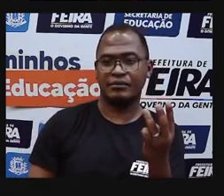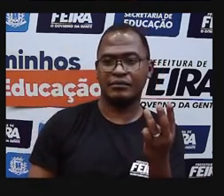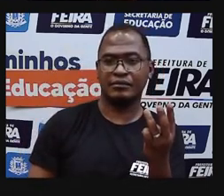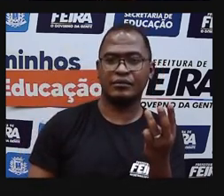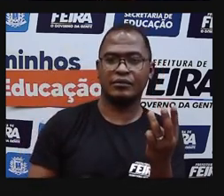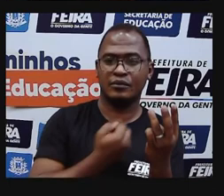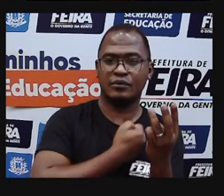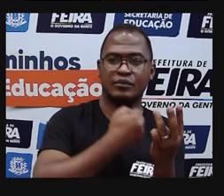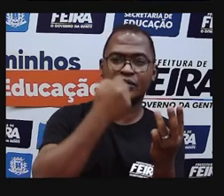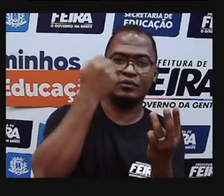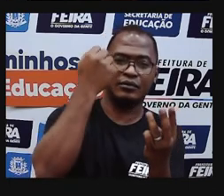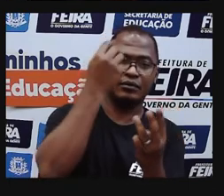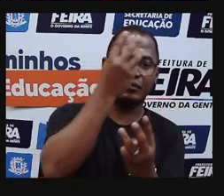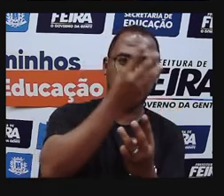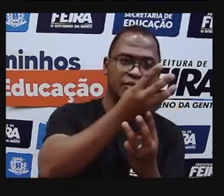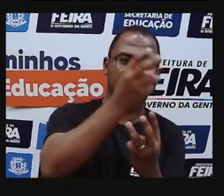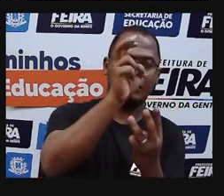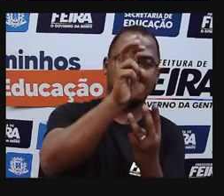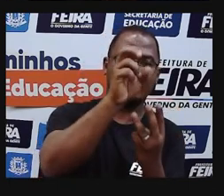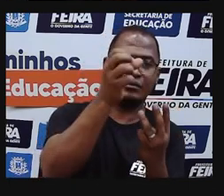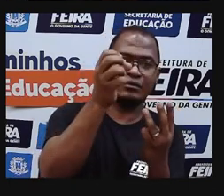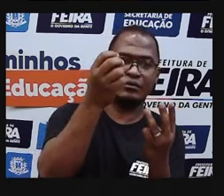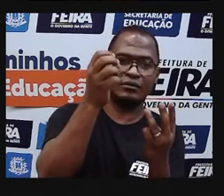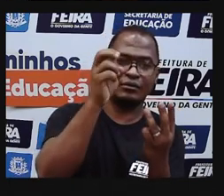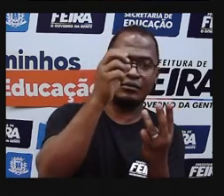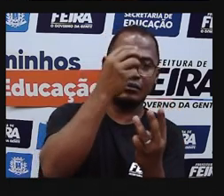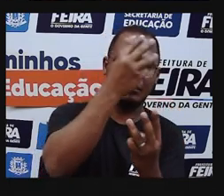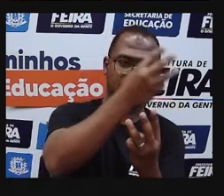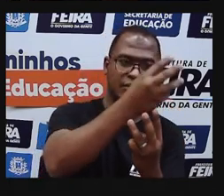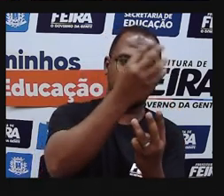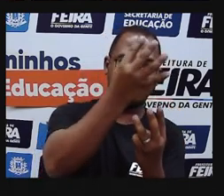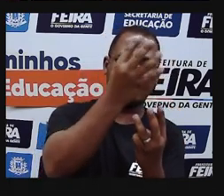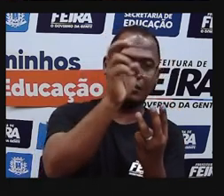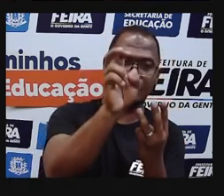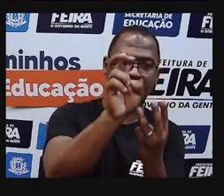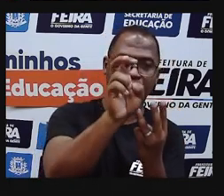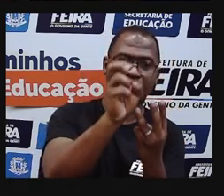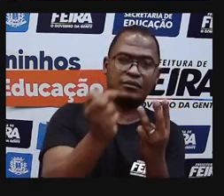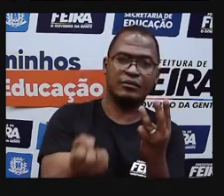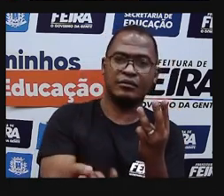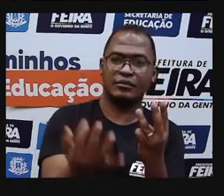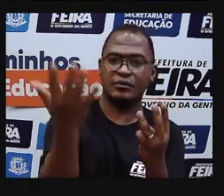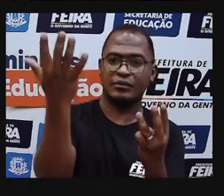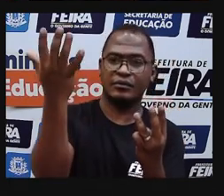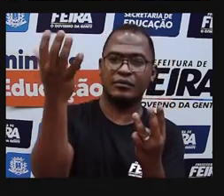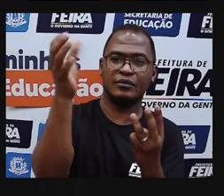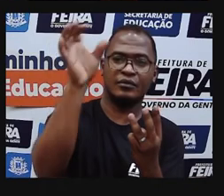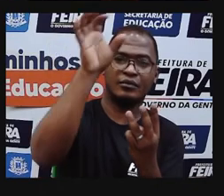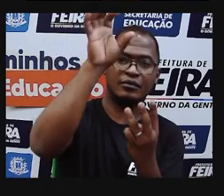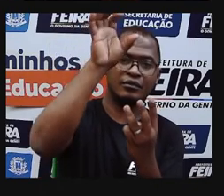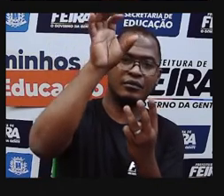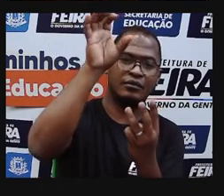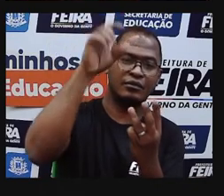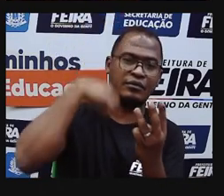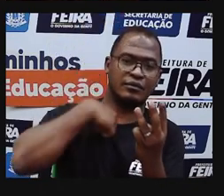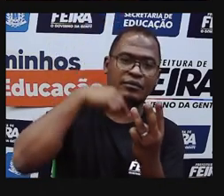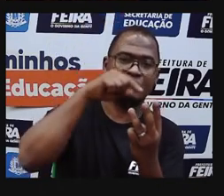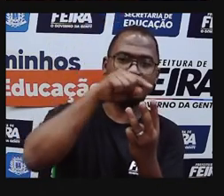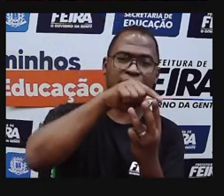e cinco tem quatro dezenas? Trezentos é a centena. Quarenta tem quatro dezenas?